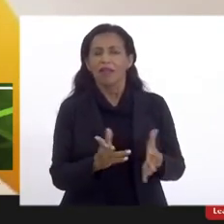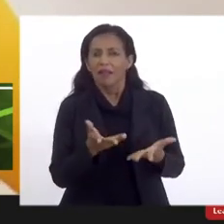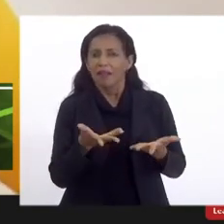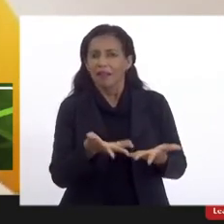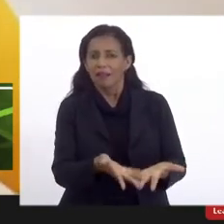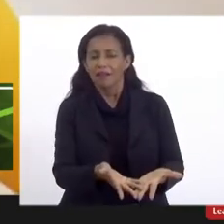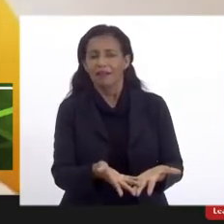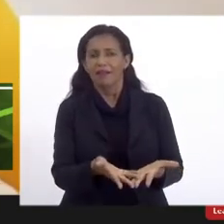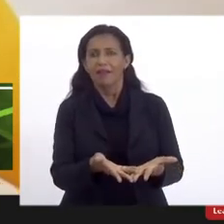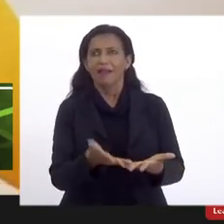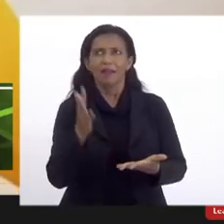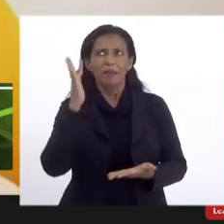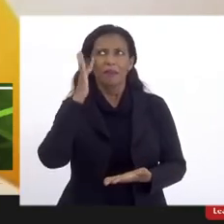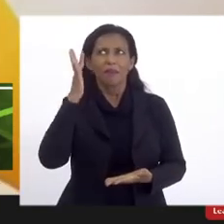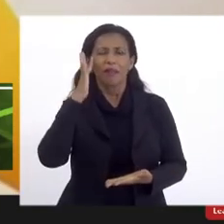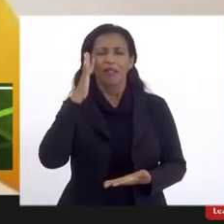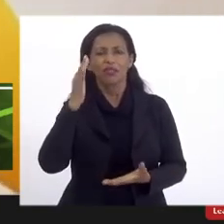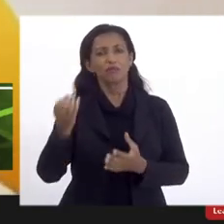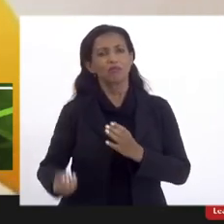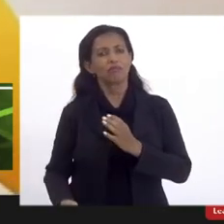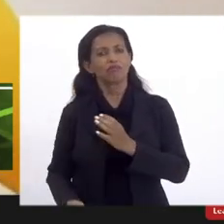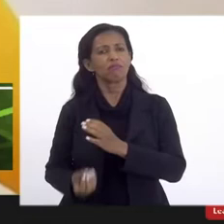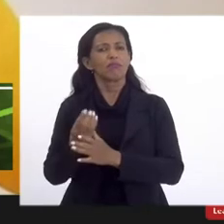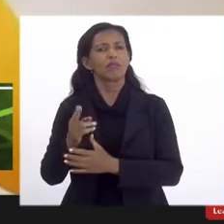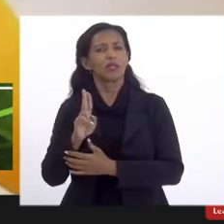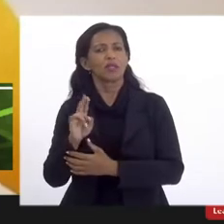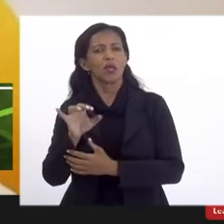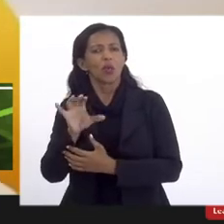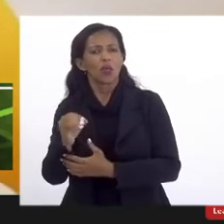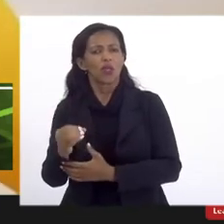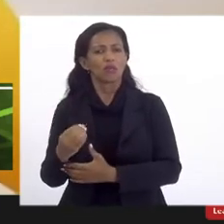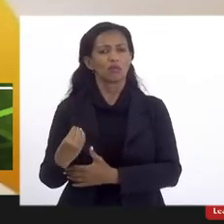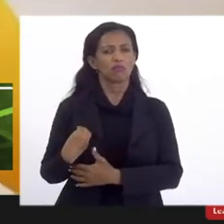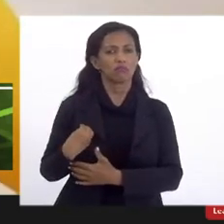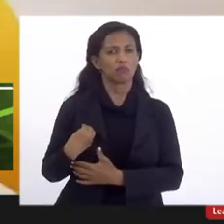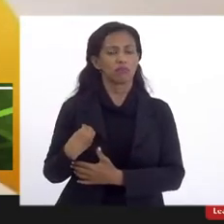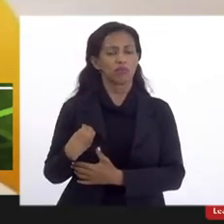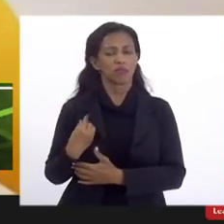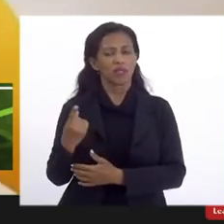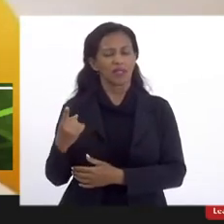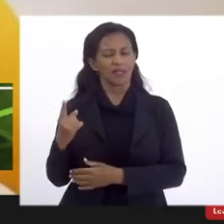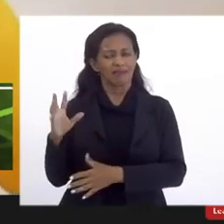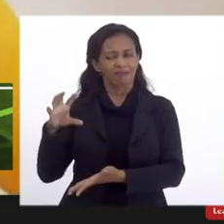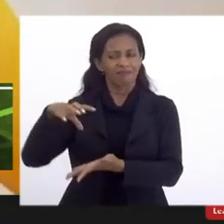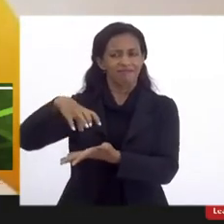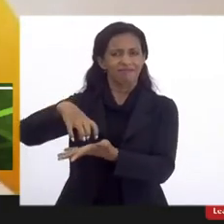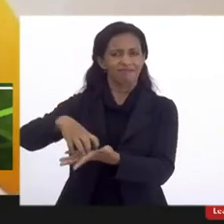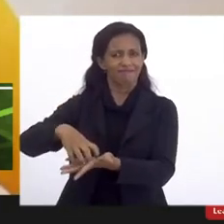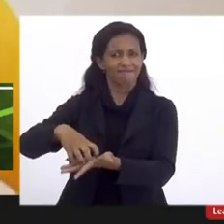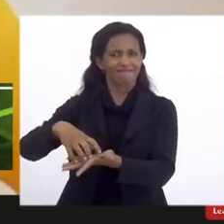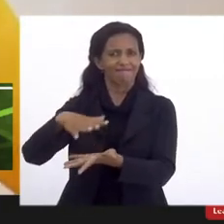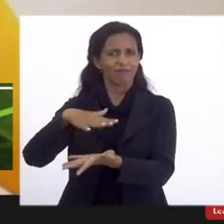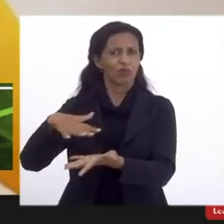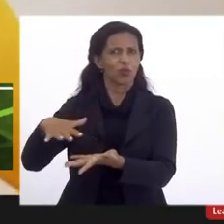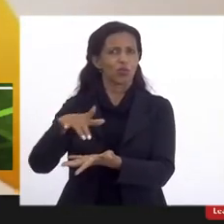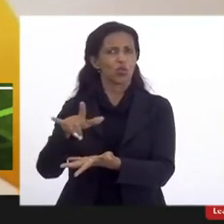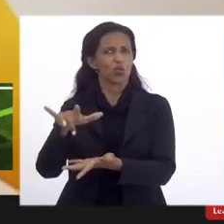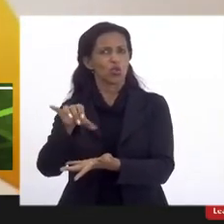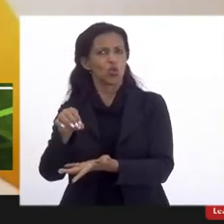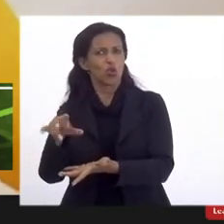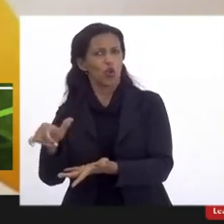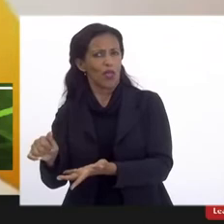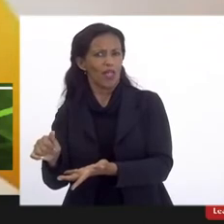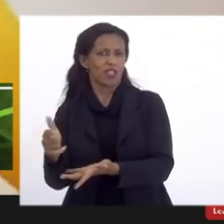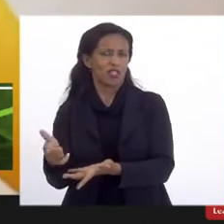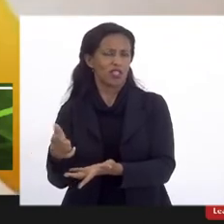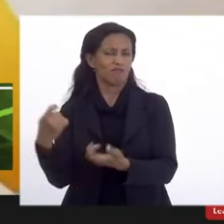que imagino que desde a criação da UESO essa presença da universidade na Zona Oeste possa ser debatida se caberia ou não ao papel da